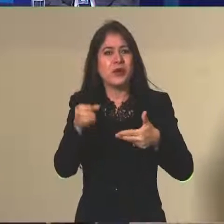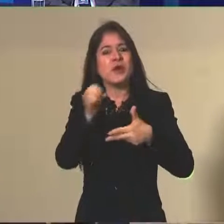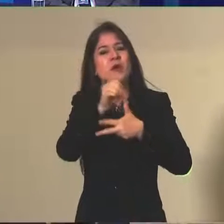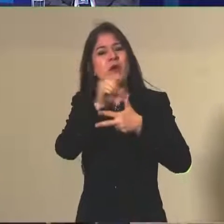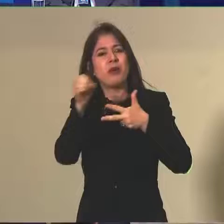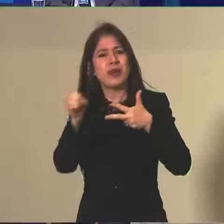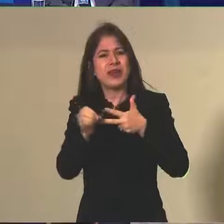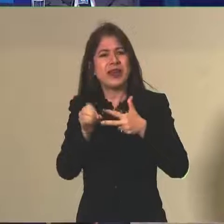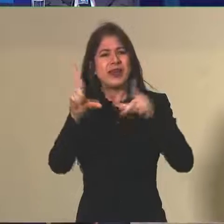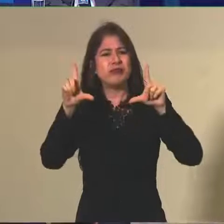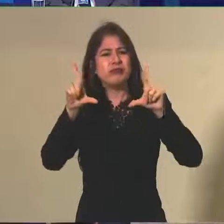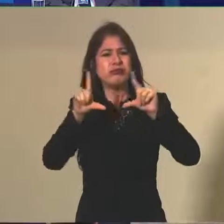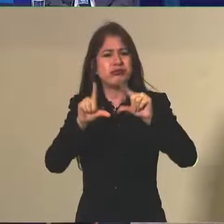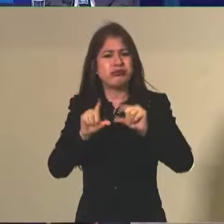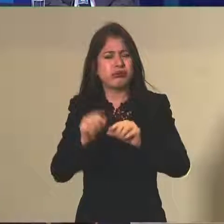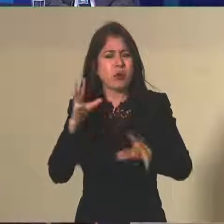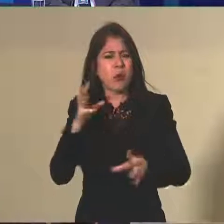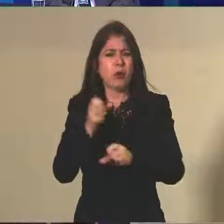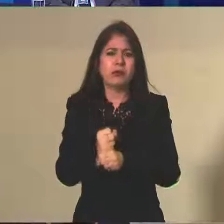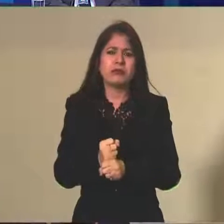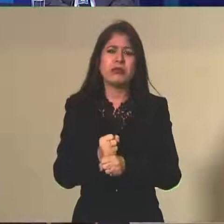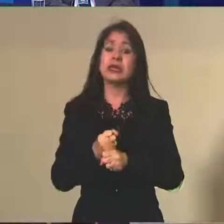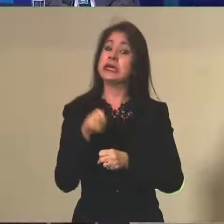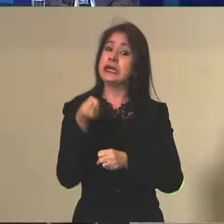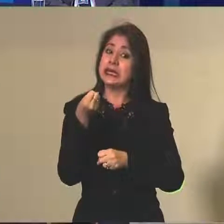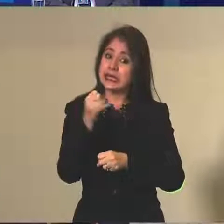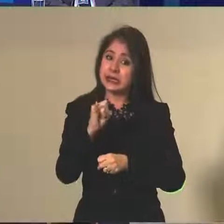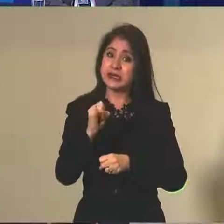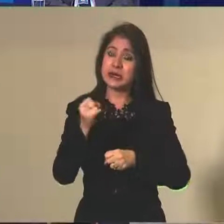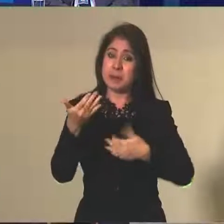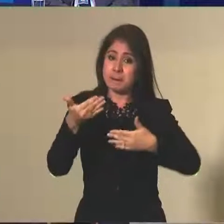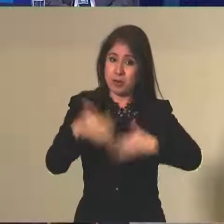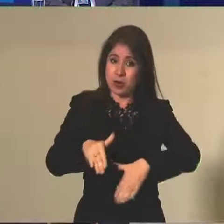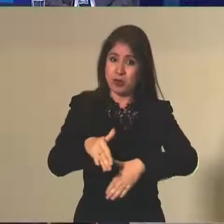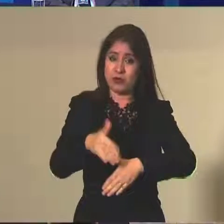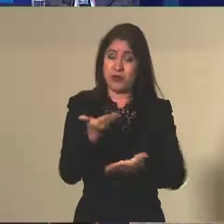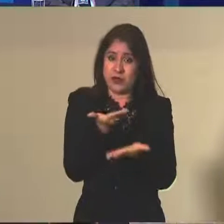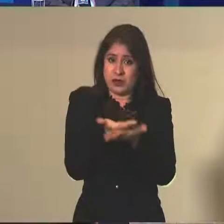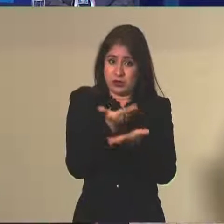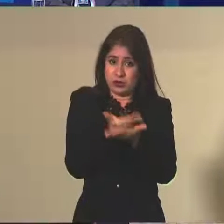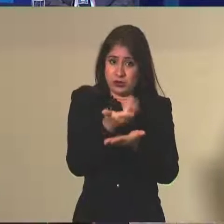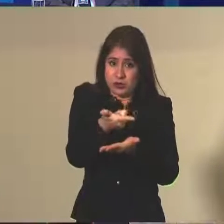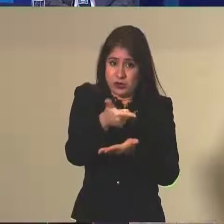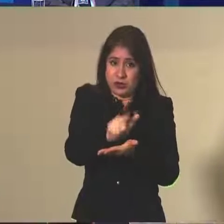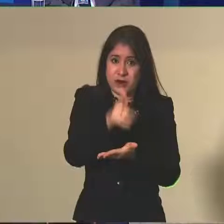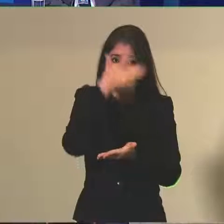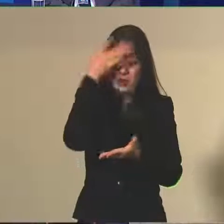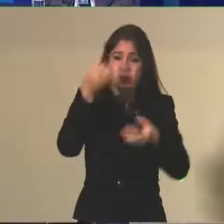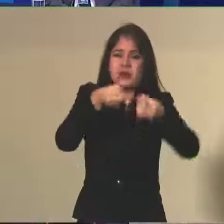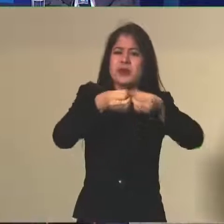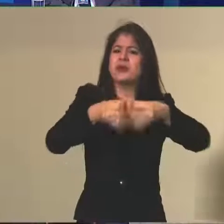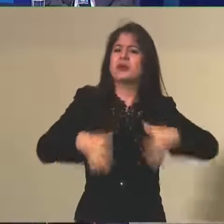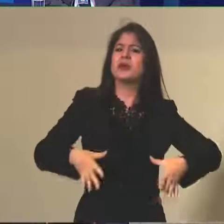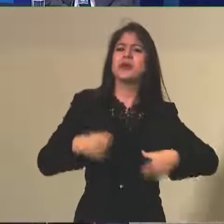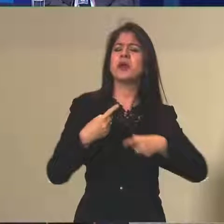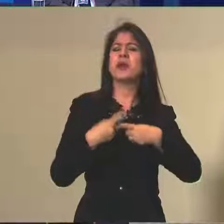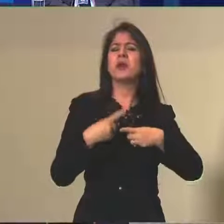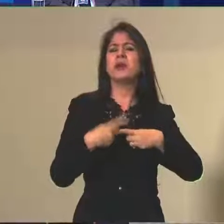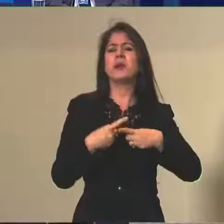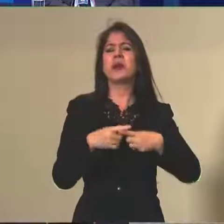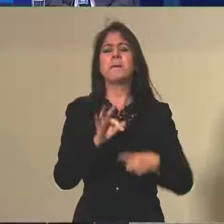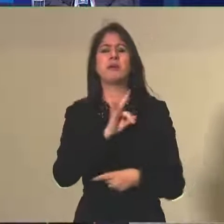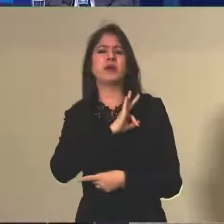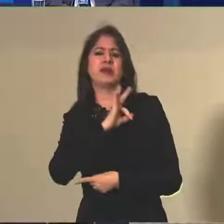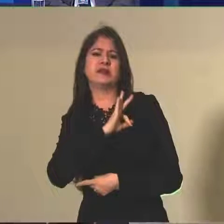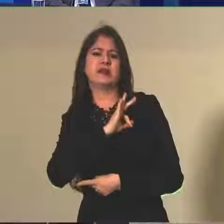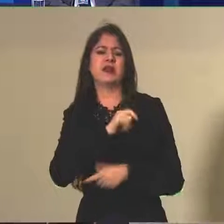além disso, eu queria saber se vai ter reaplicação da prova para os estudantes que ficaram prejudicados por operações policiais